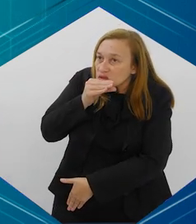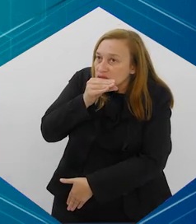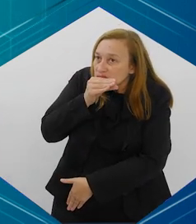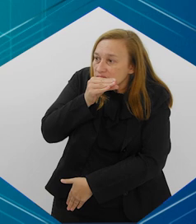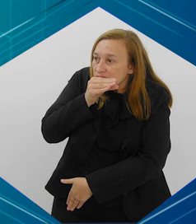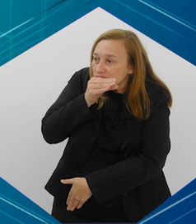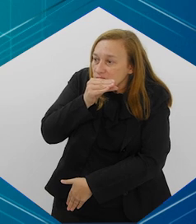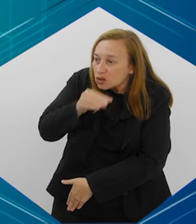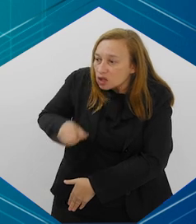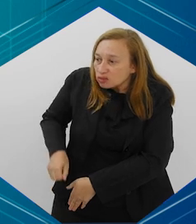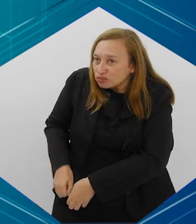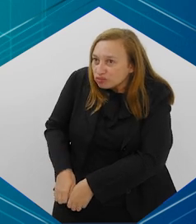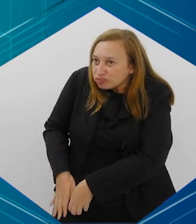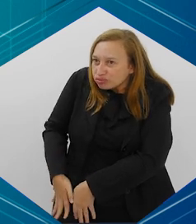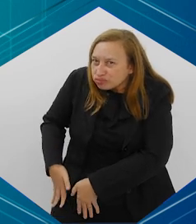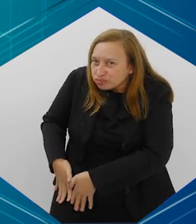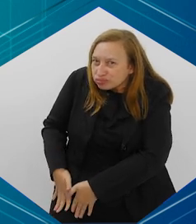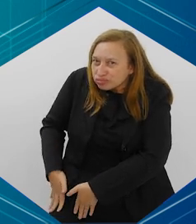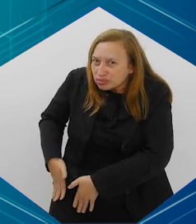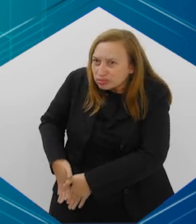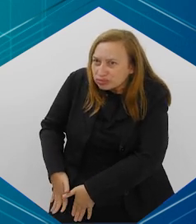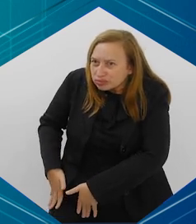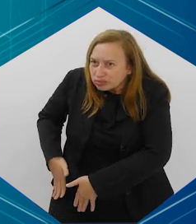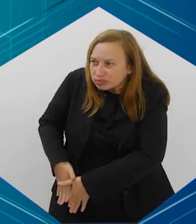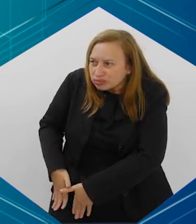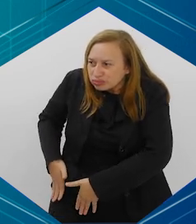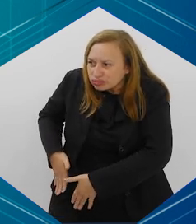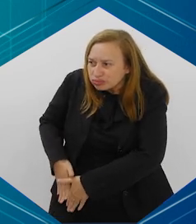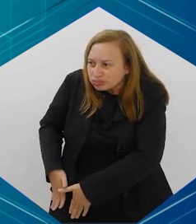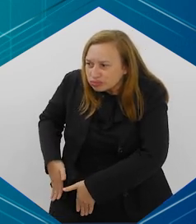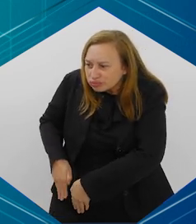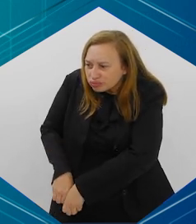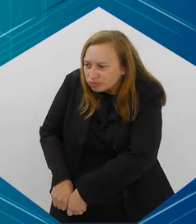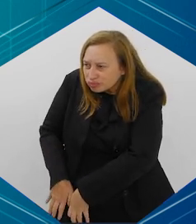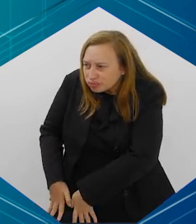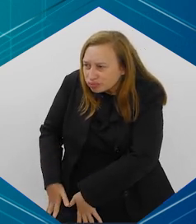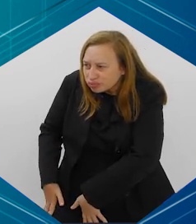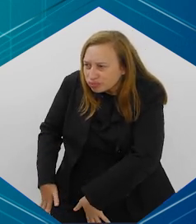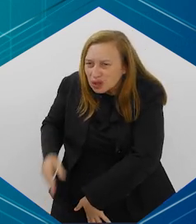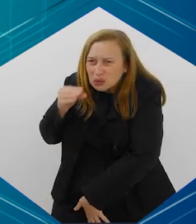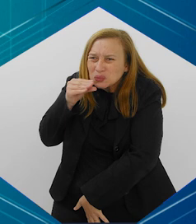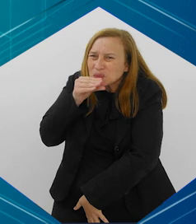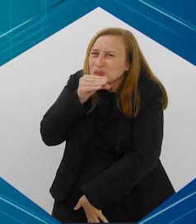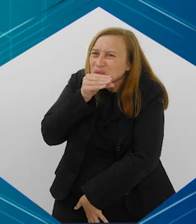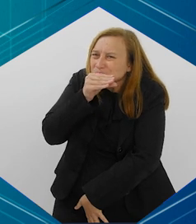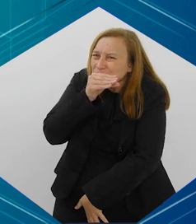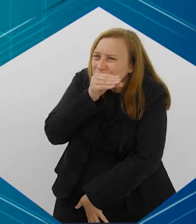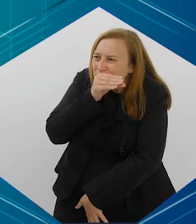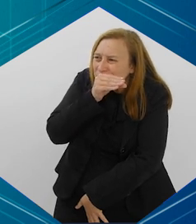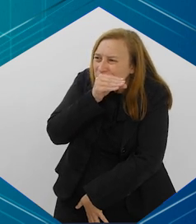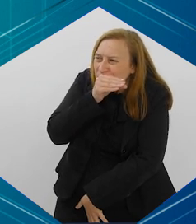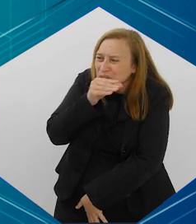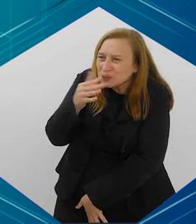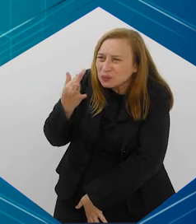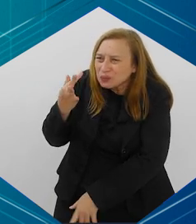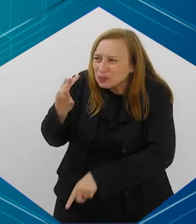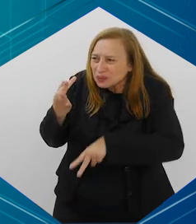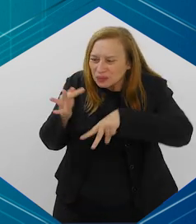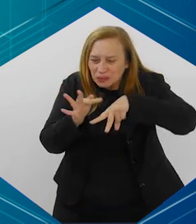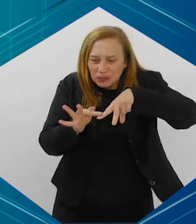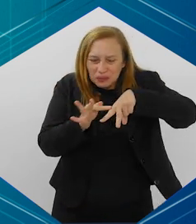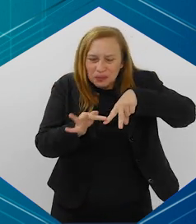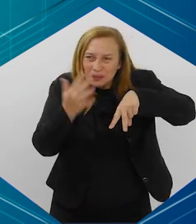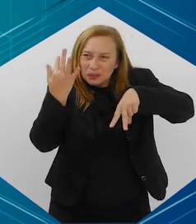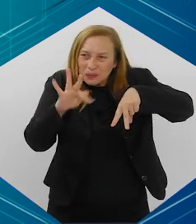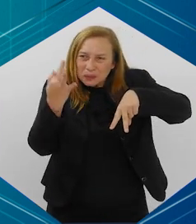queimaduras intensas. Às vezes, o recipiente abre de líquido quente, queima a perna da pessoa, além de explodir,